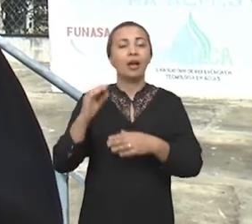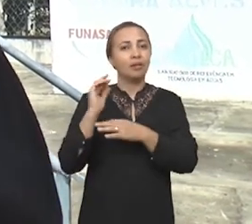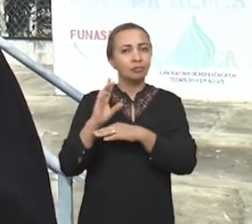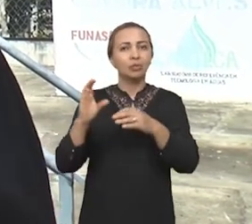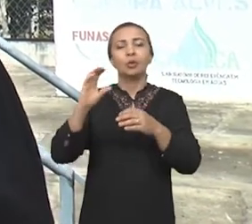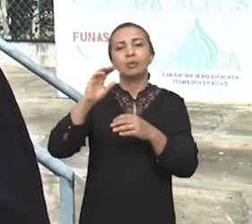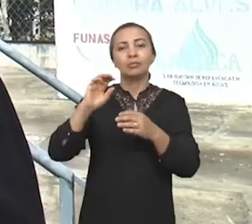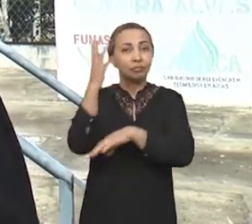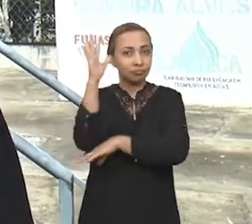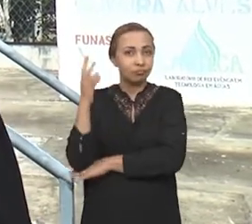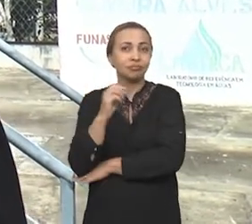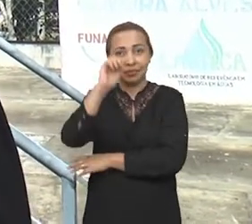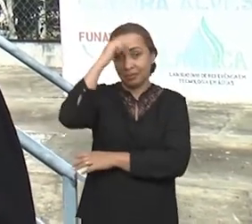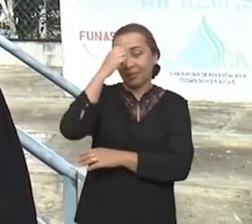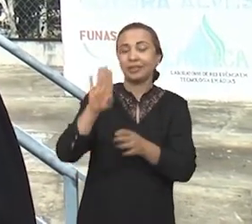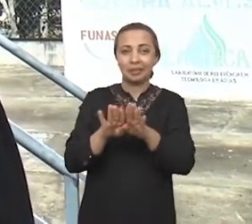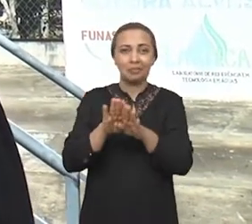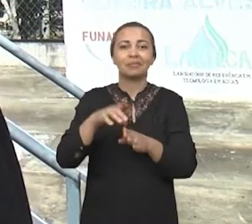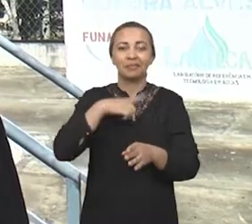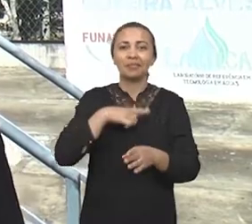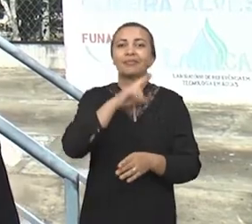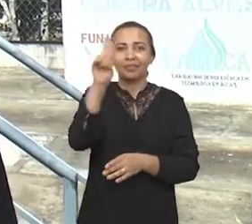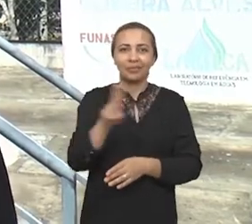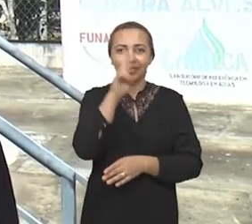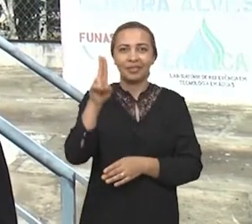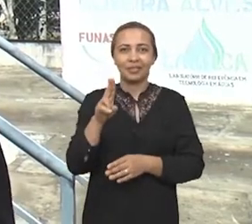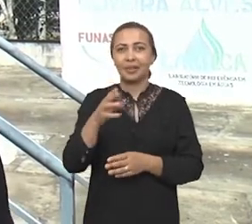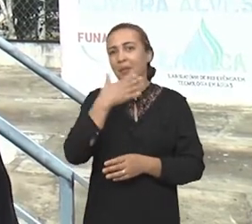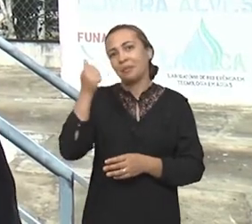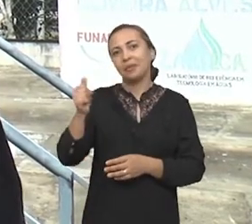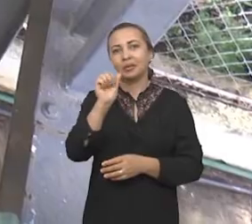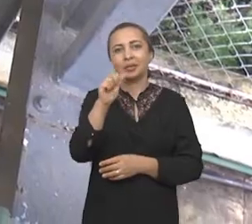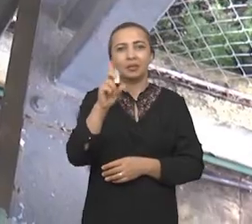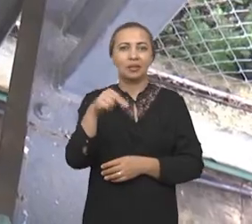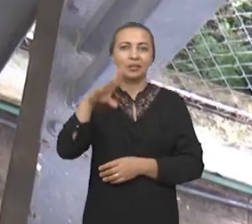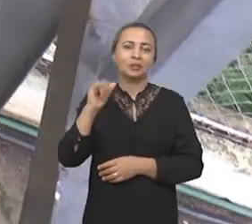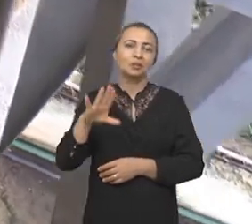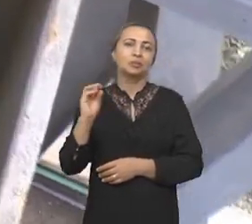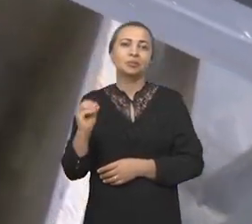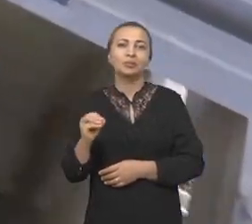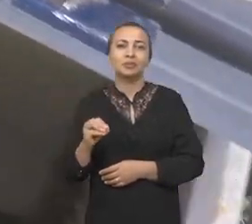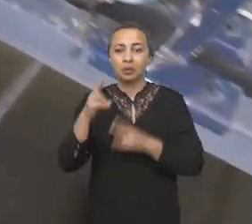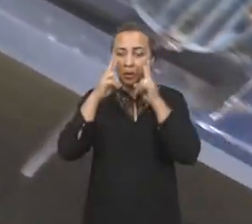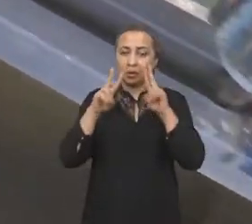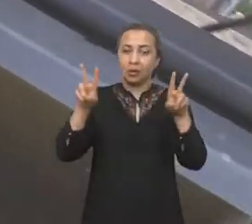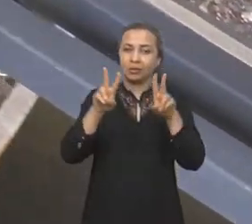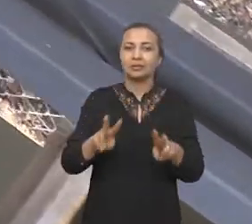exerce essa mesma função e com vantagem que supera o sulfato de alumínio. Verificamos que ela